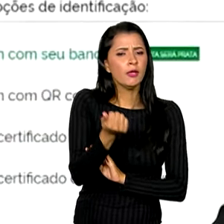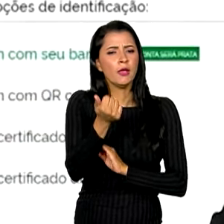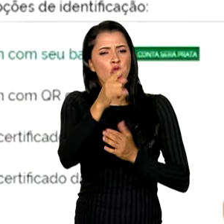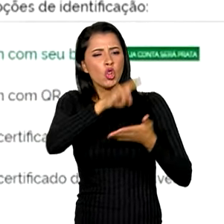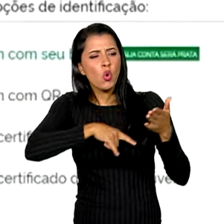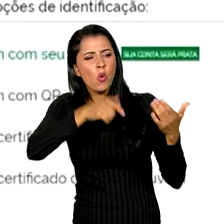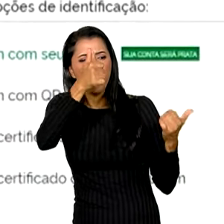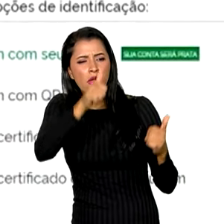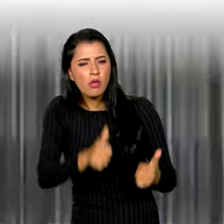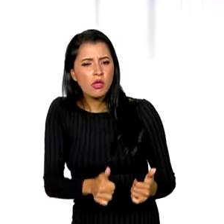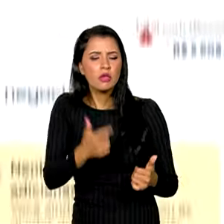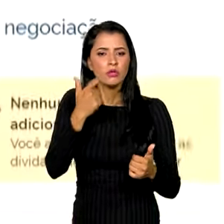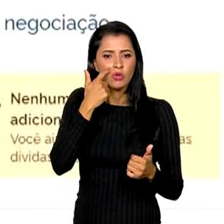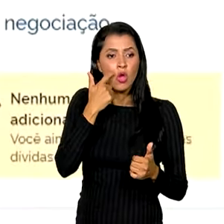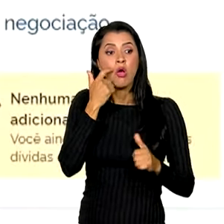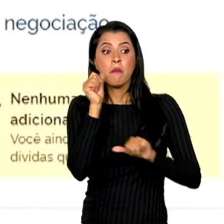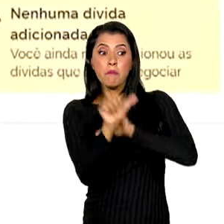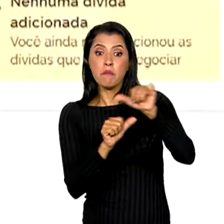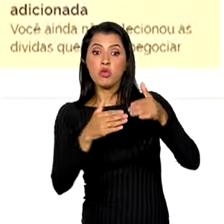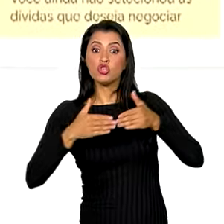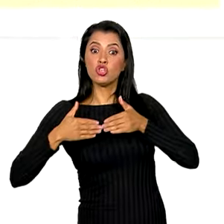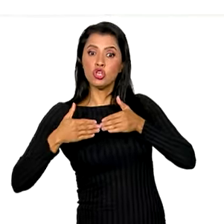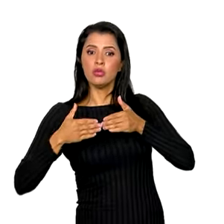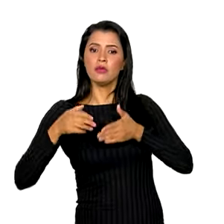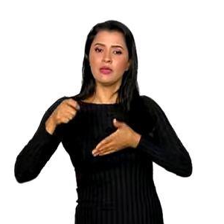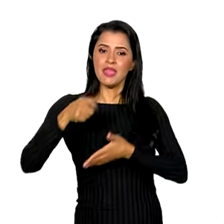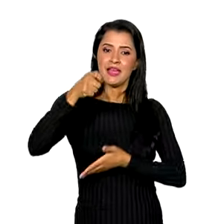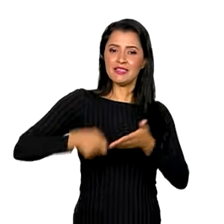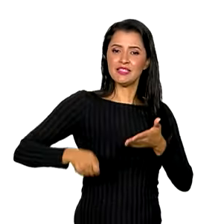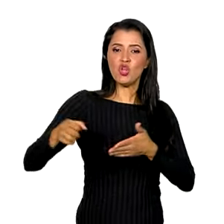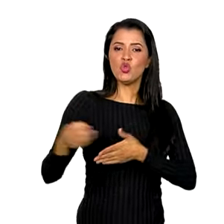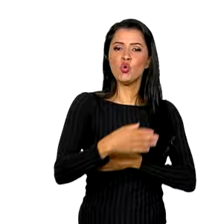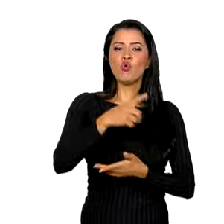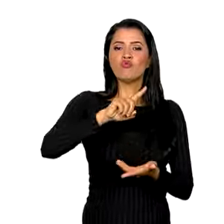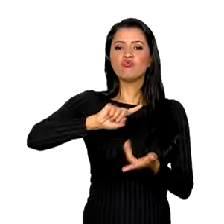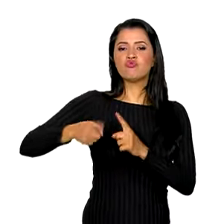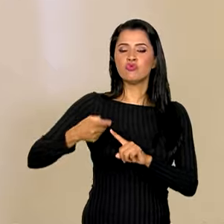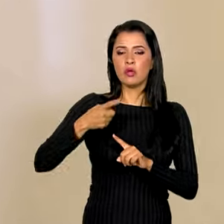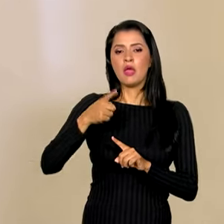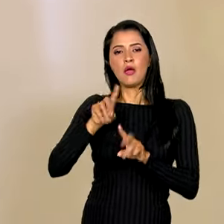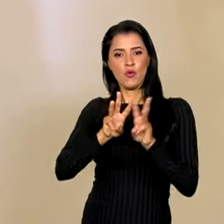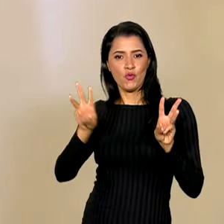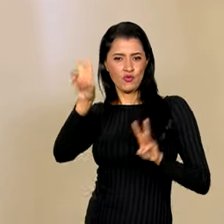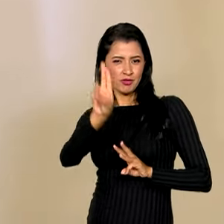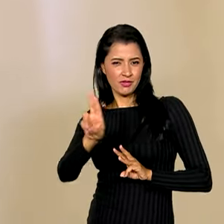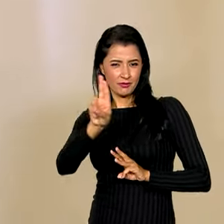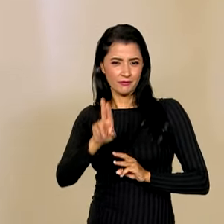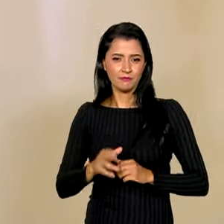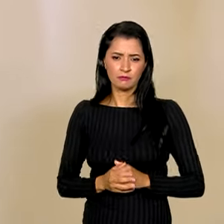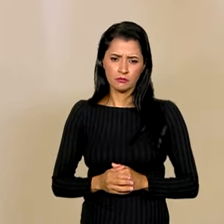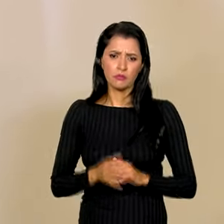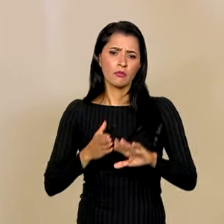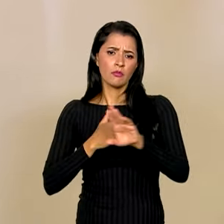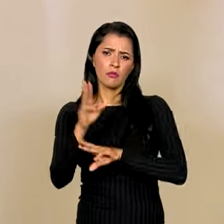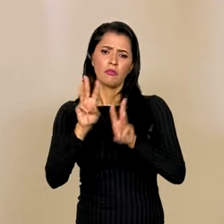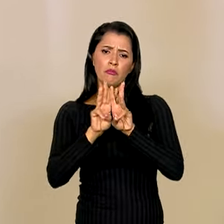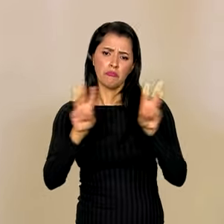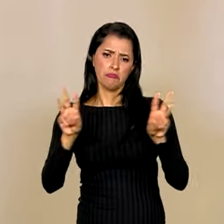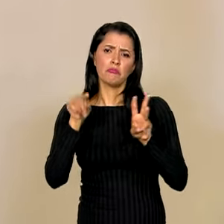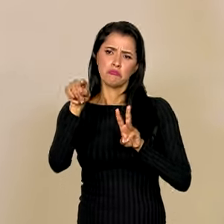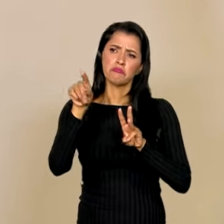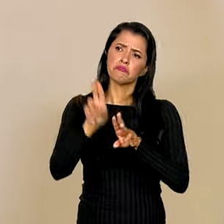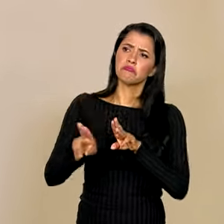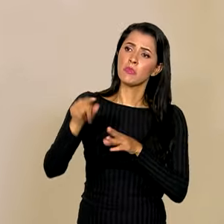documentos, reivindicar mudanças e assinar um novo acordo, tudo pela internet. Eu posso, na plataforma, dizer, desses